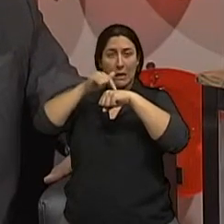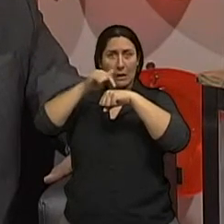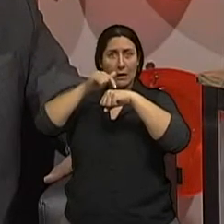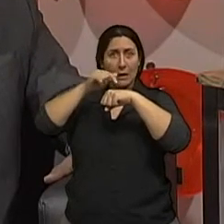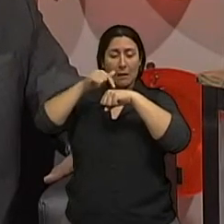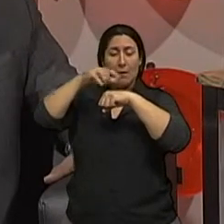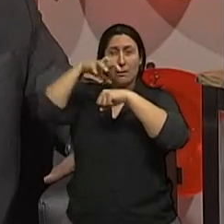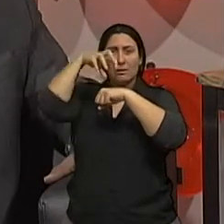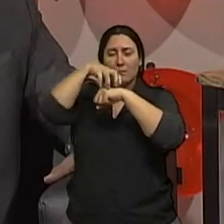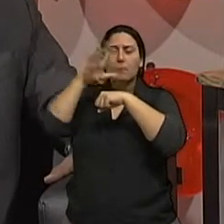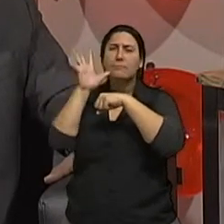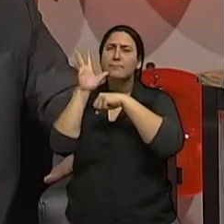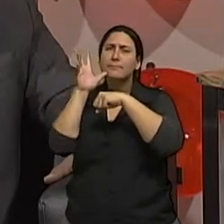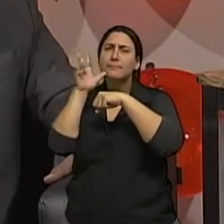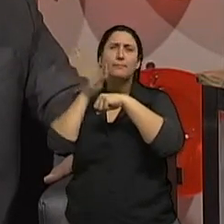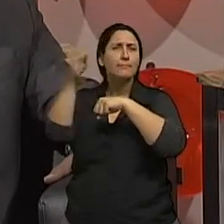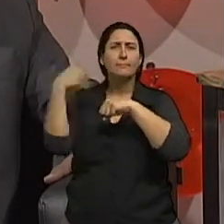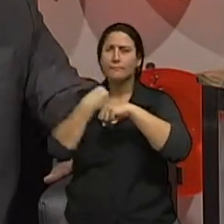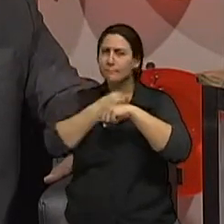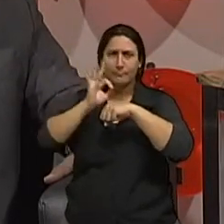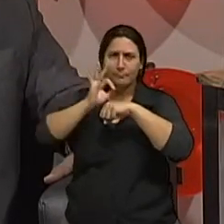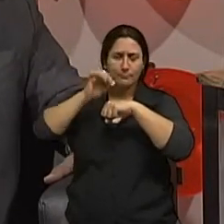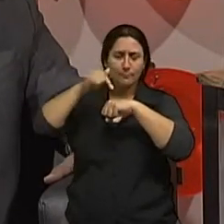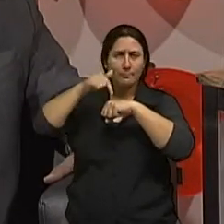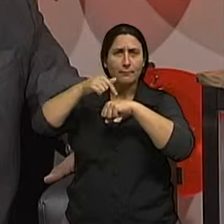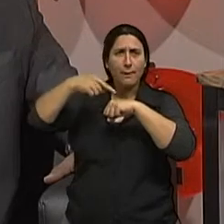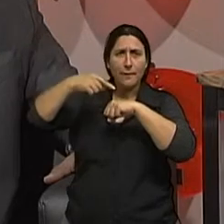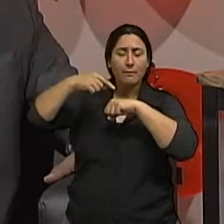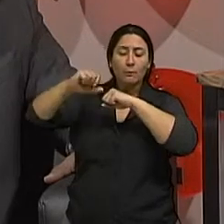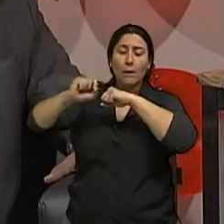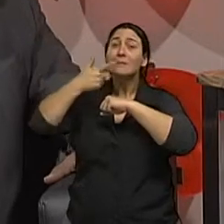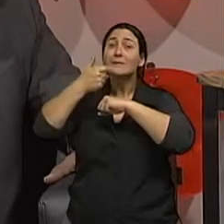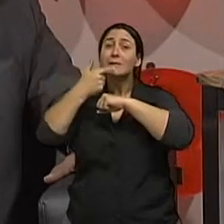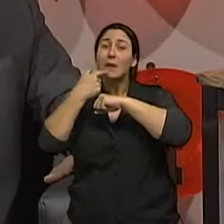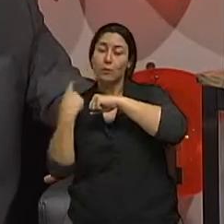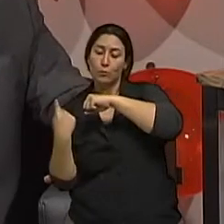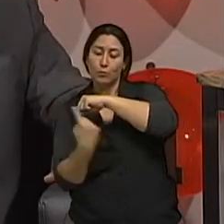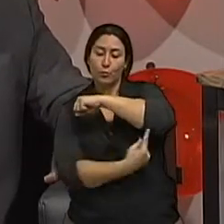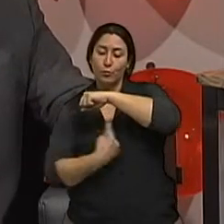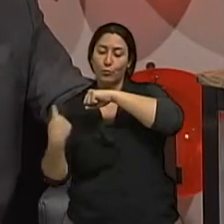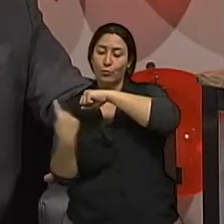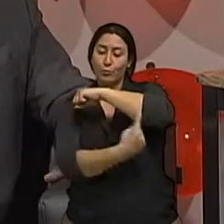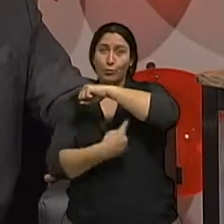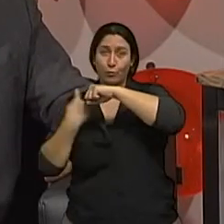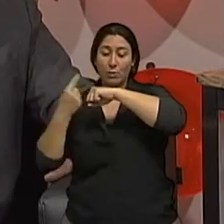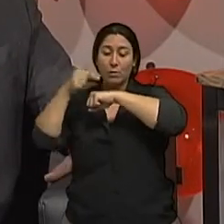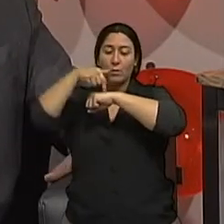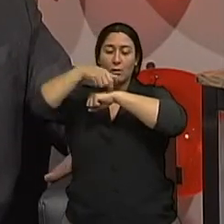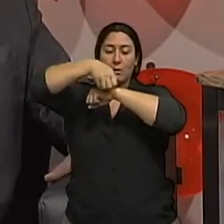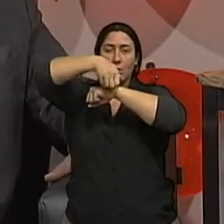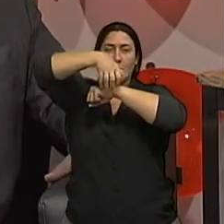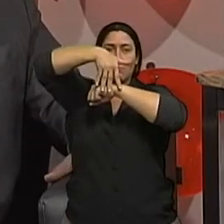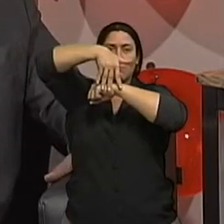vasos de circulação linfática ou de circulação venosa mas em especial de circulação linfática esse tumor